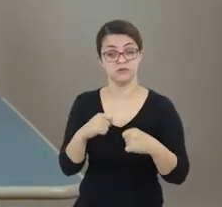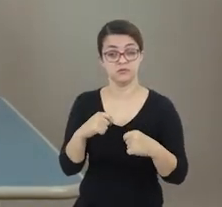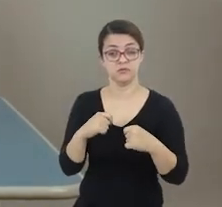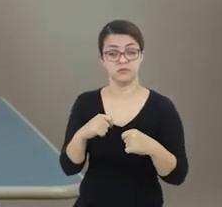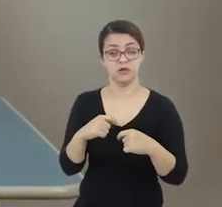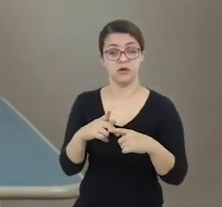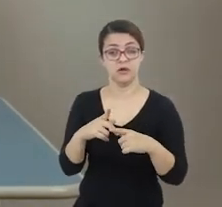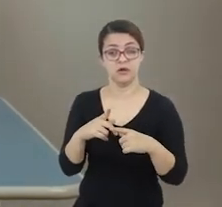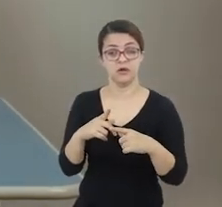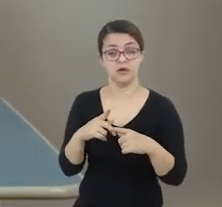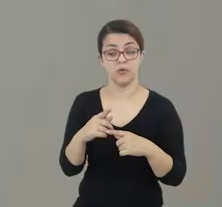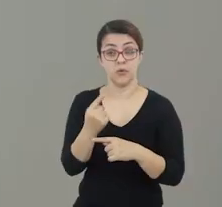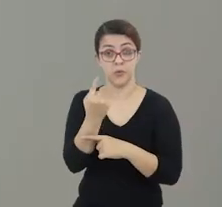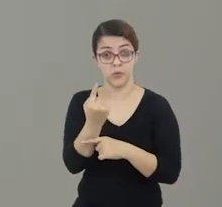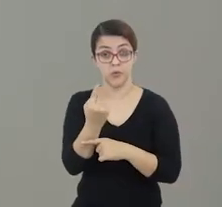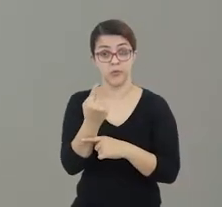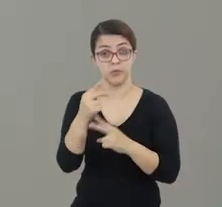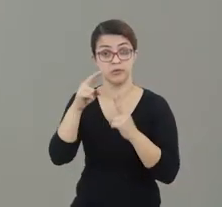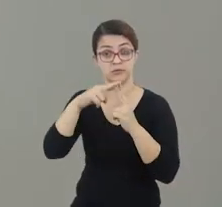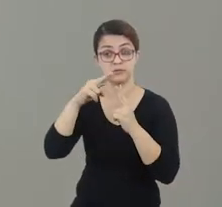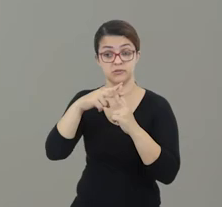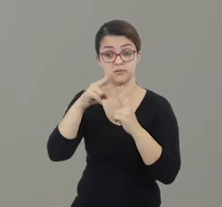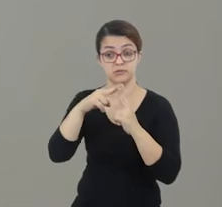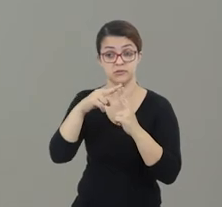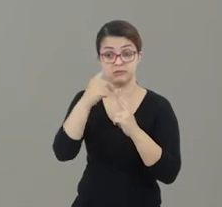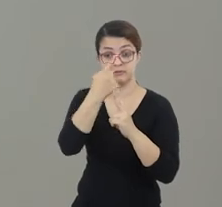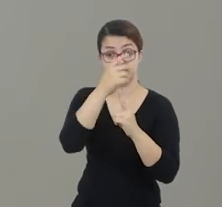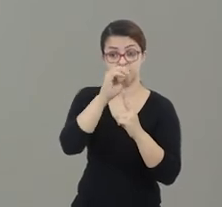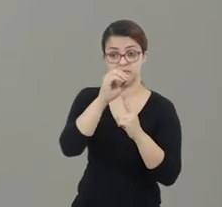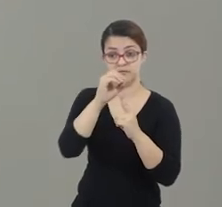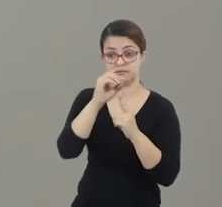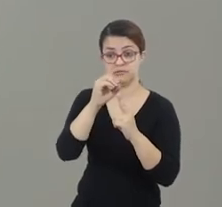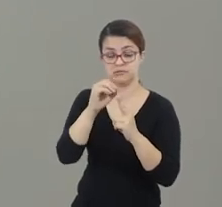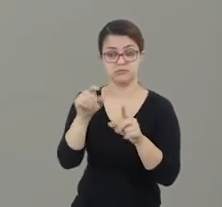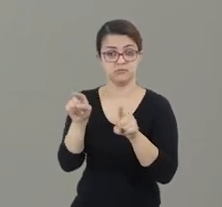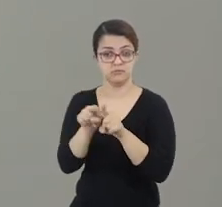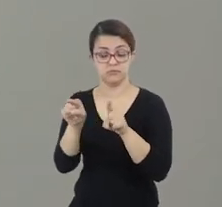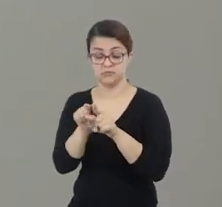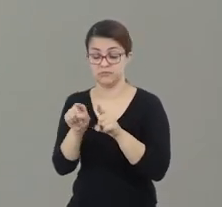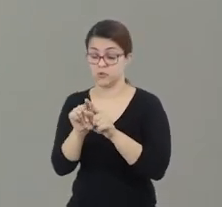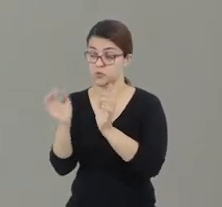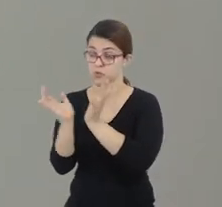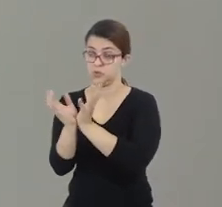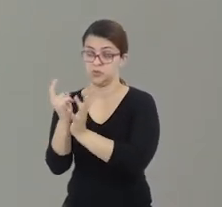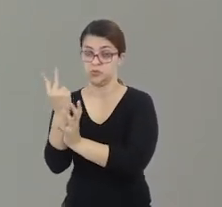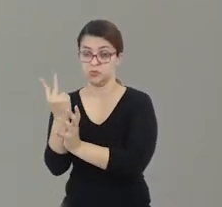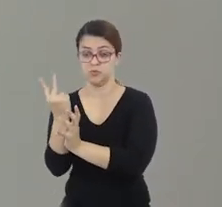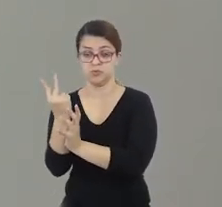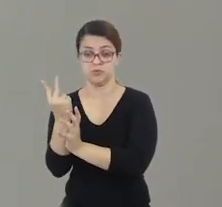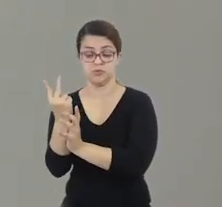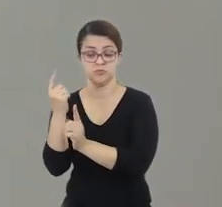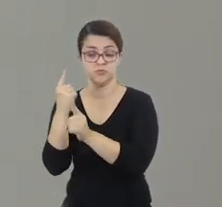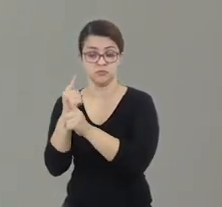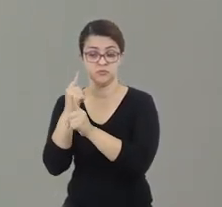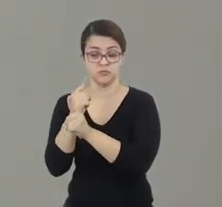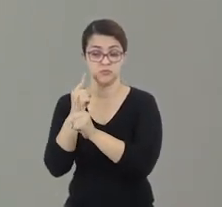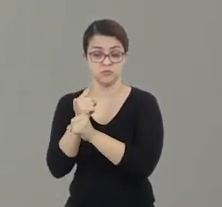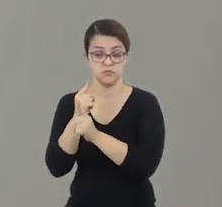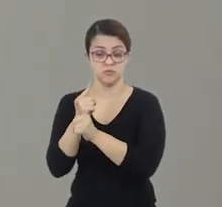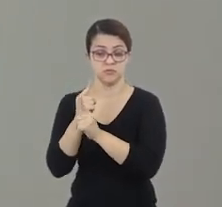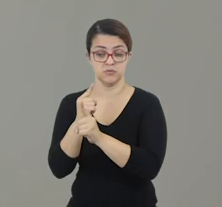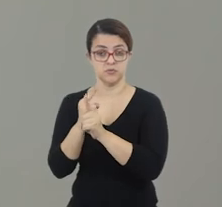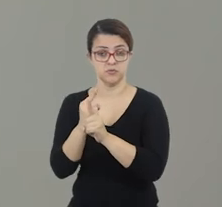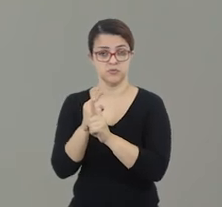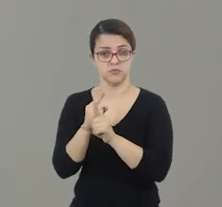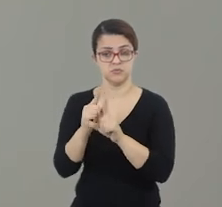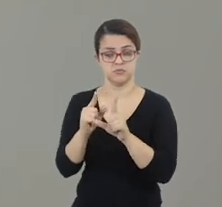precisarão completá-los até formarem uma dezena, ou seja, 10. E o termo 2 irá também encontrar no seu quadro